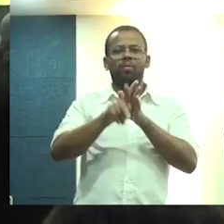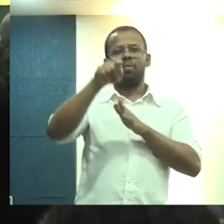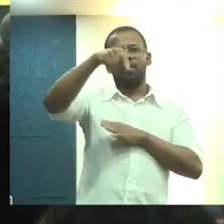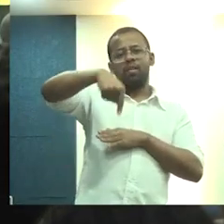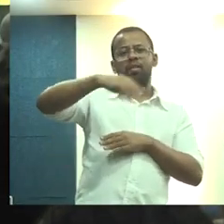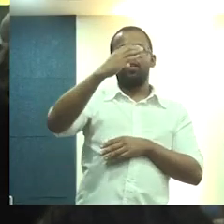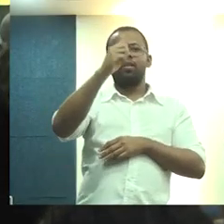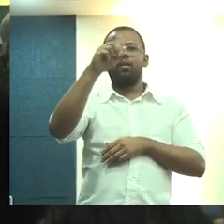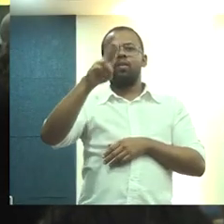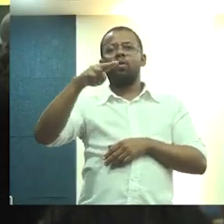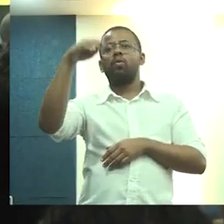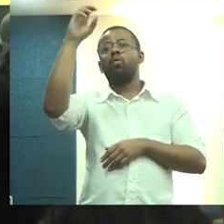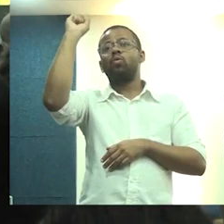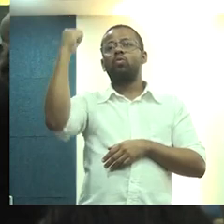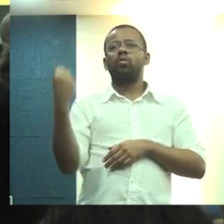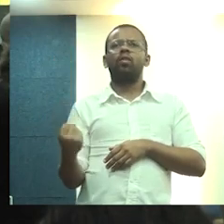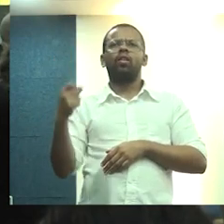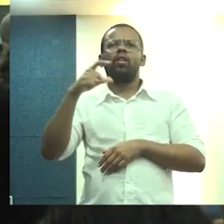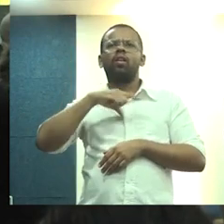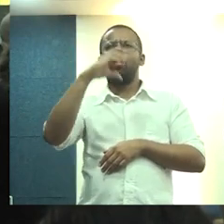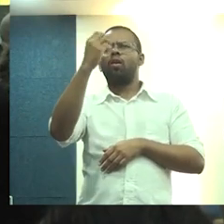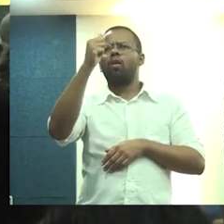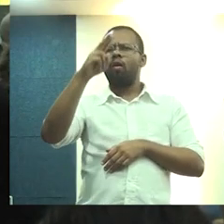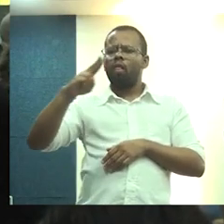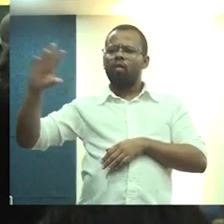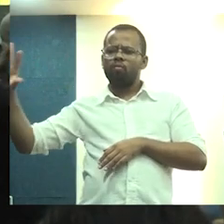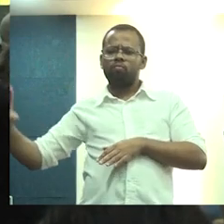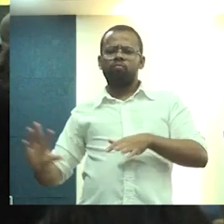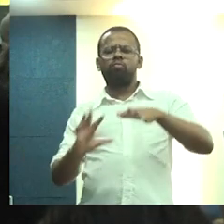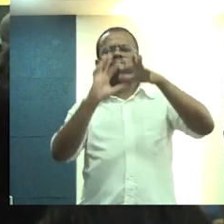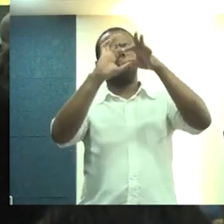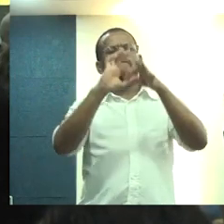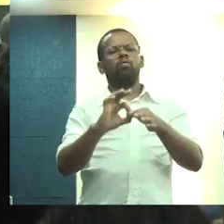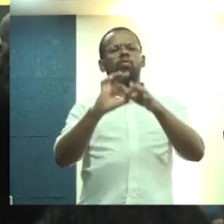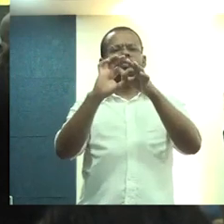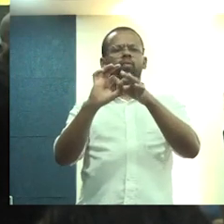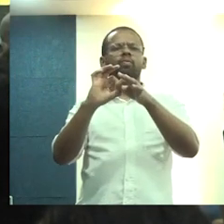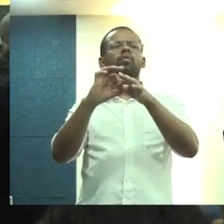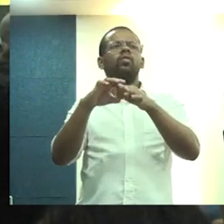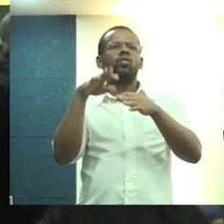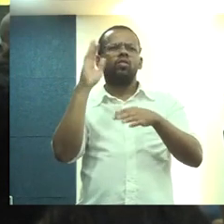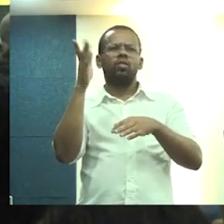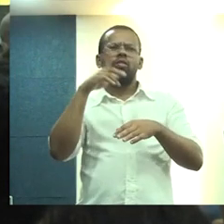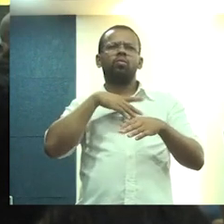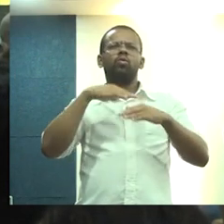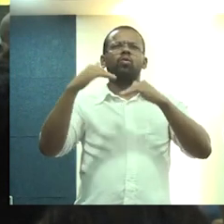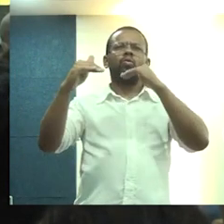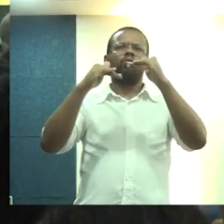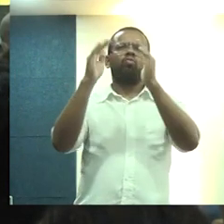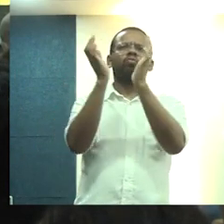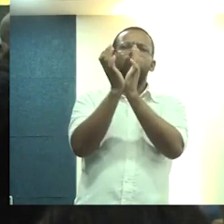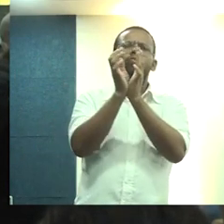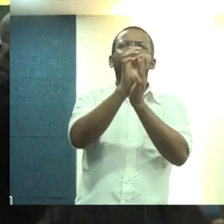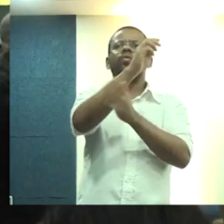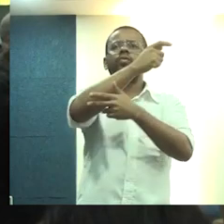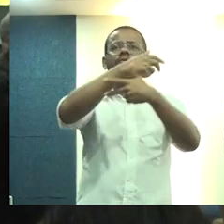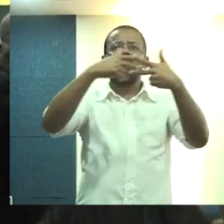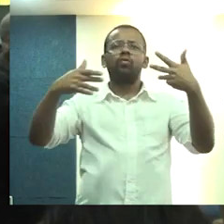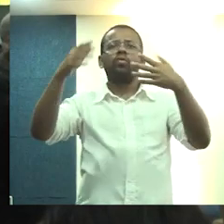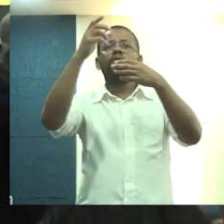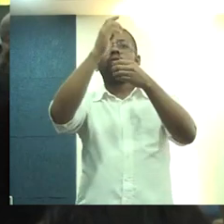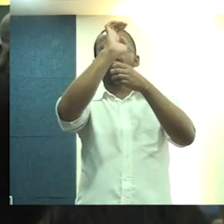que o Cal pelo Brasil seja essa ponte. A gente tem pontes também dos movimentos em todos os estados.